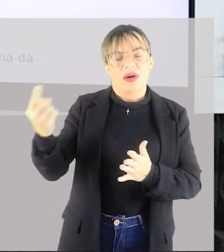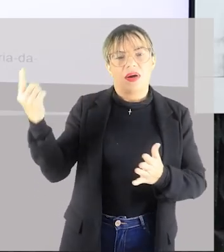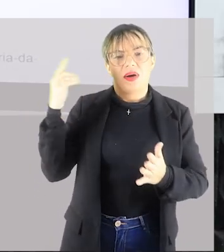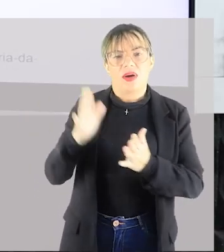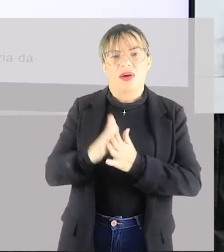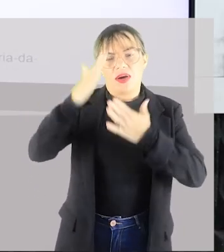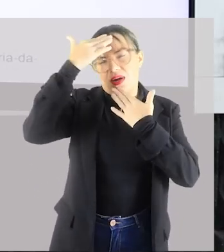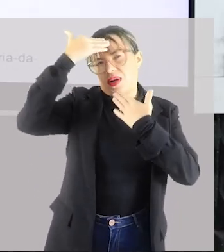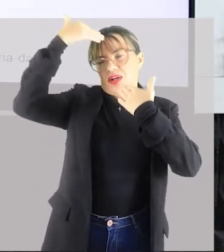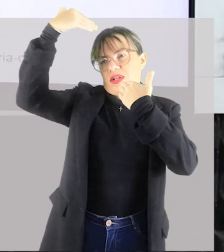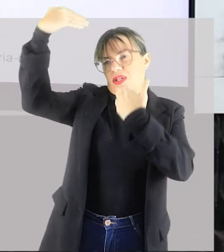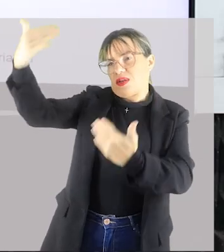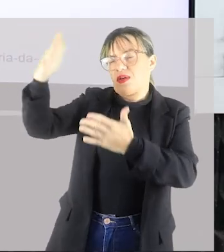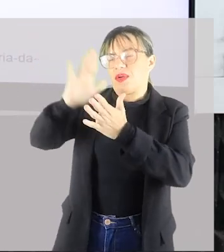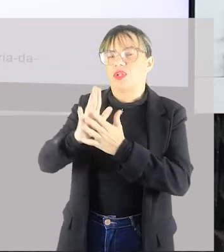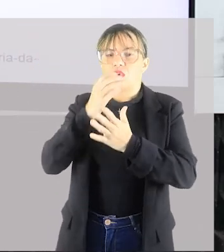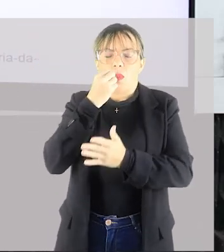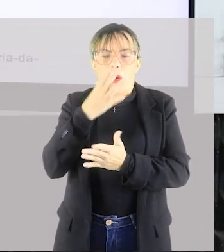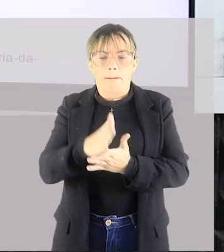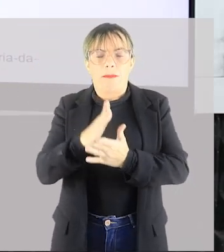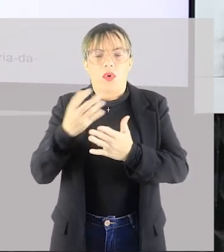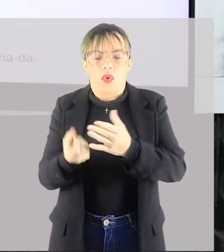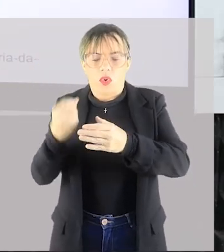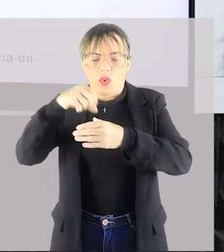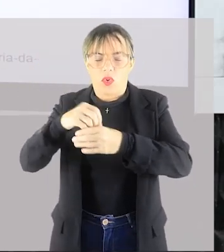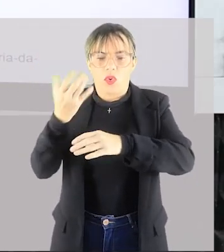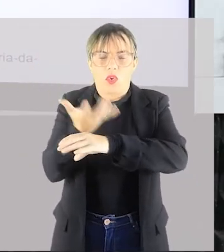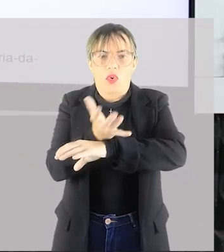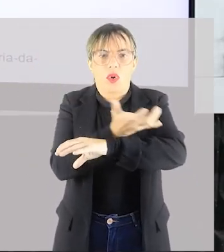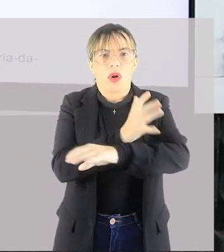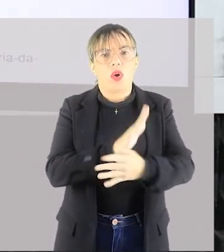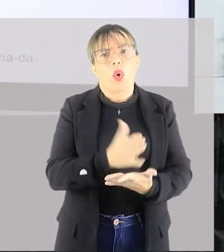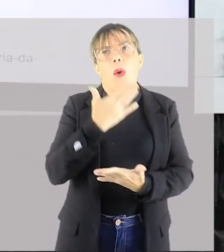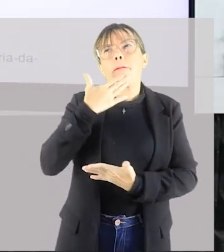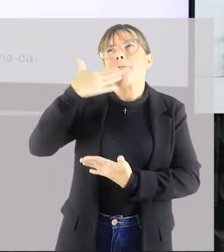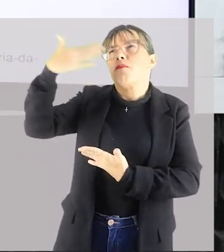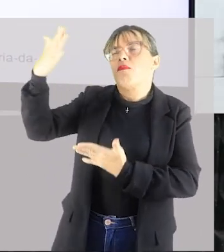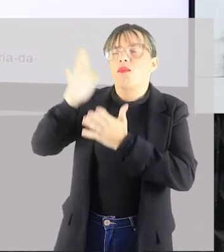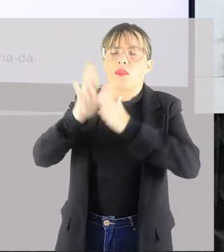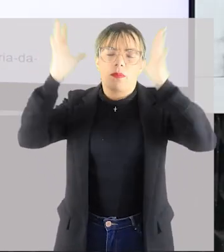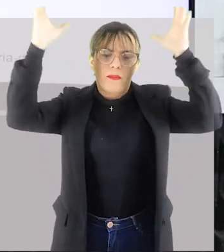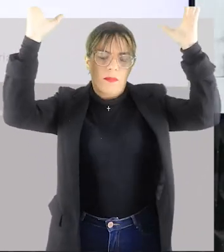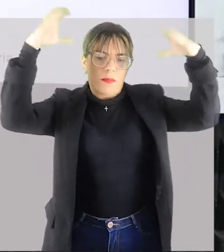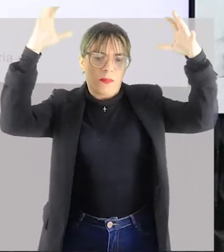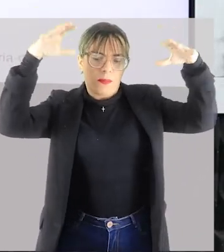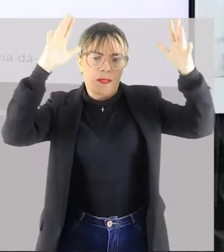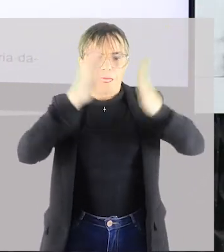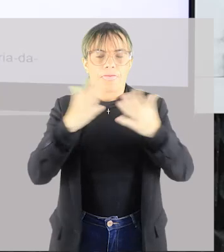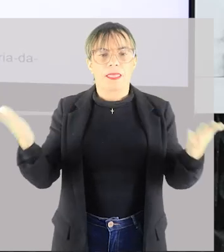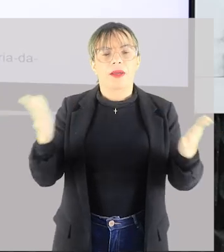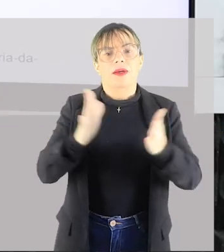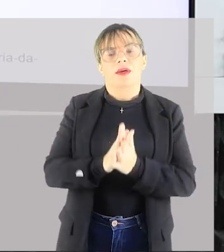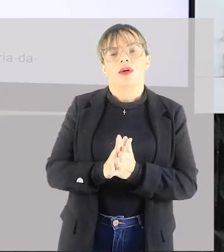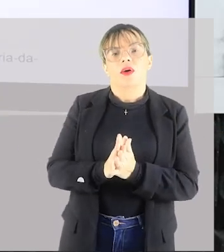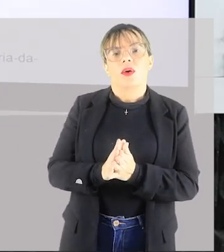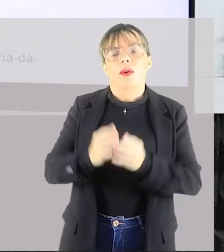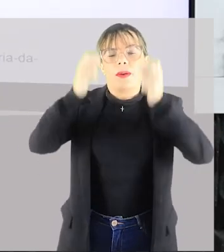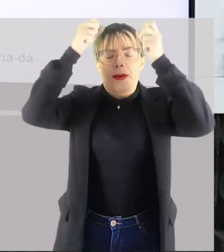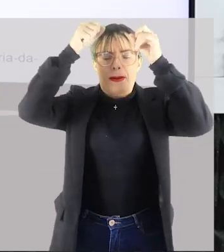colheita, como forma de pedido por chuva, de pedido por bênção nas suas